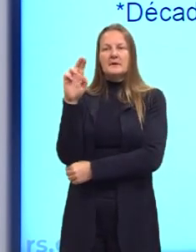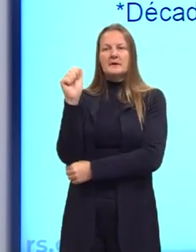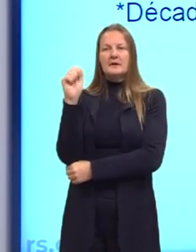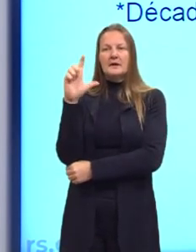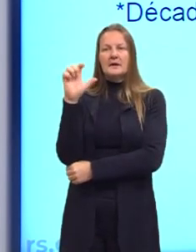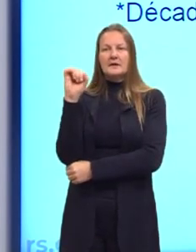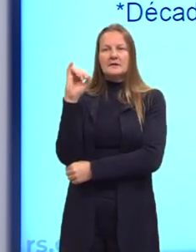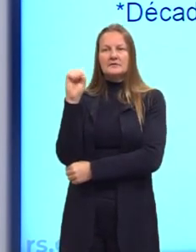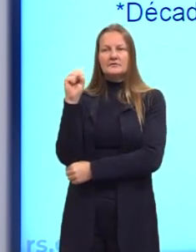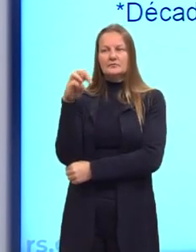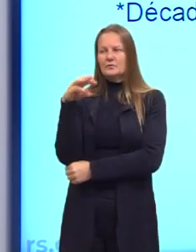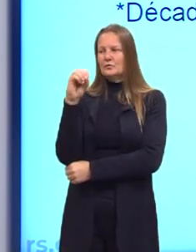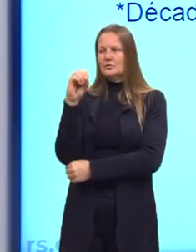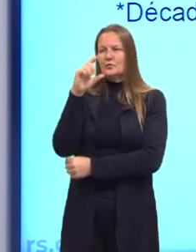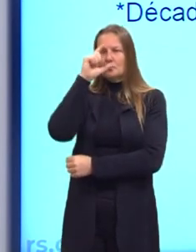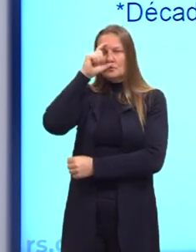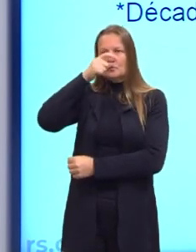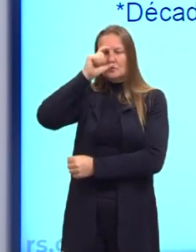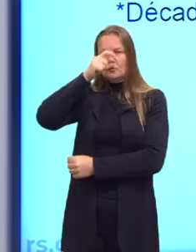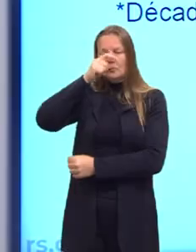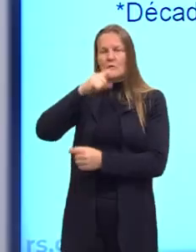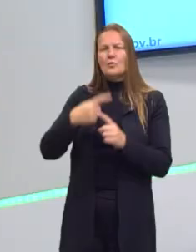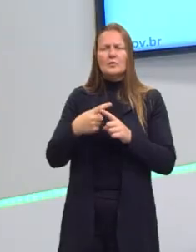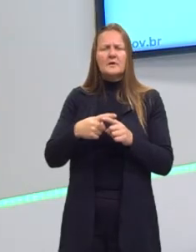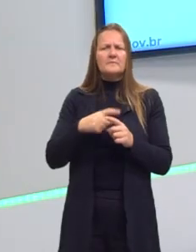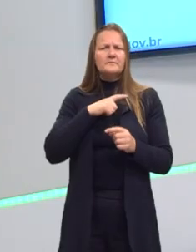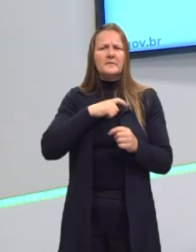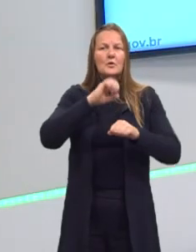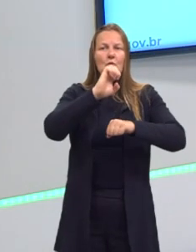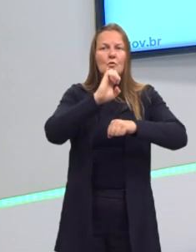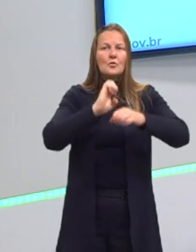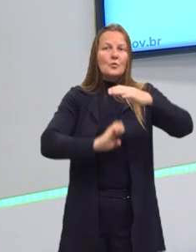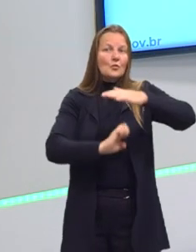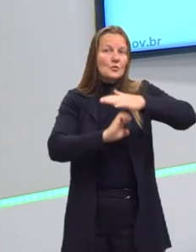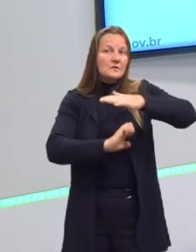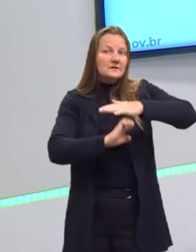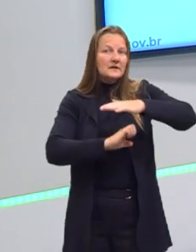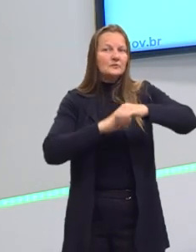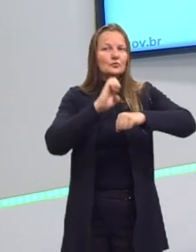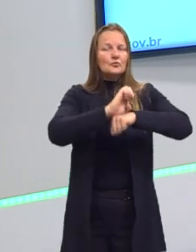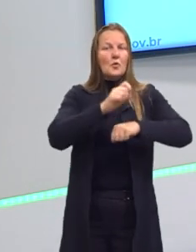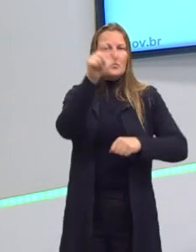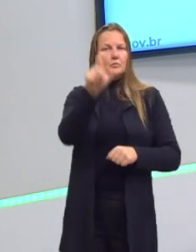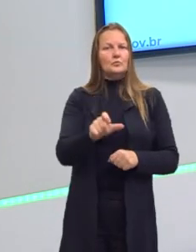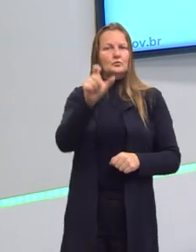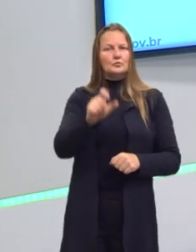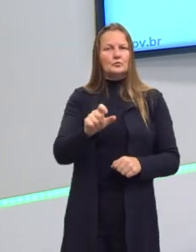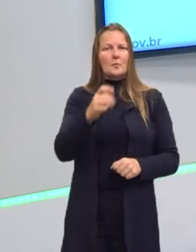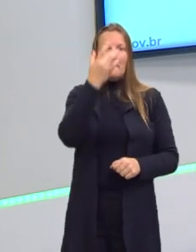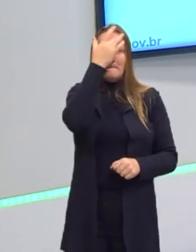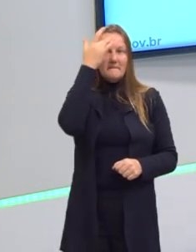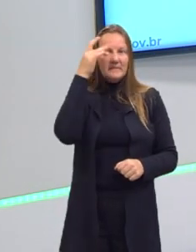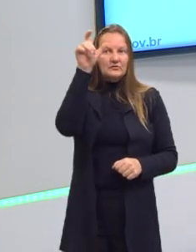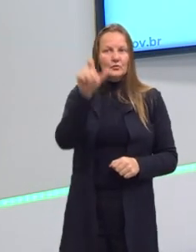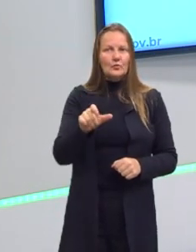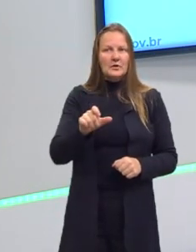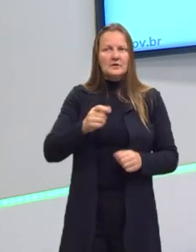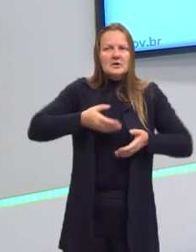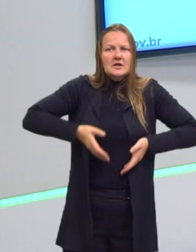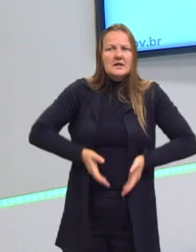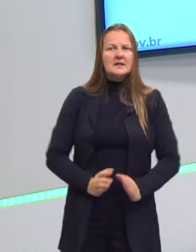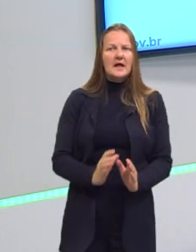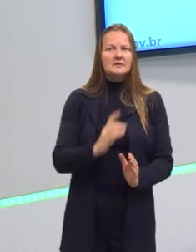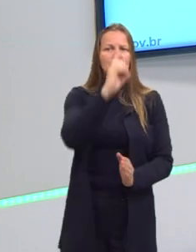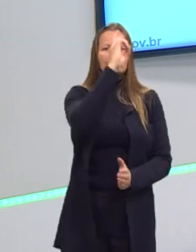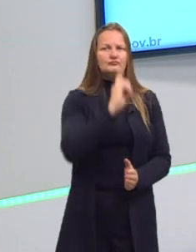Luke, né? O que o John Luke propõe? Que o Estado, o sujeito, indivíduo, nós já nascemos com alguns